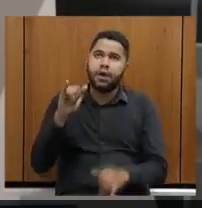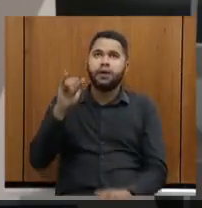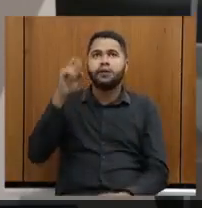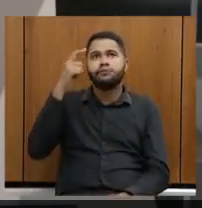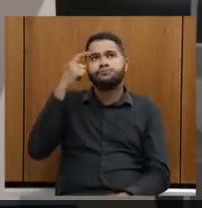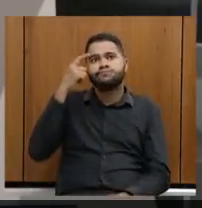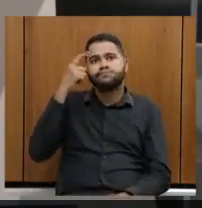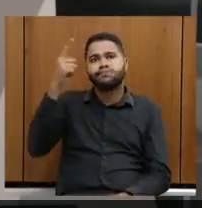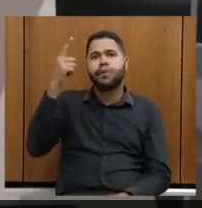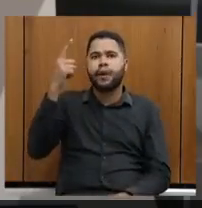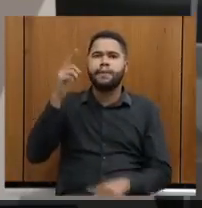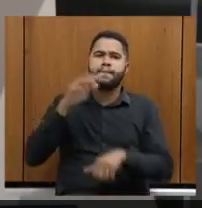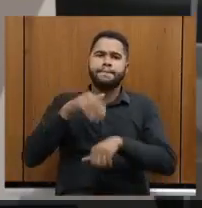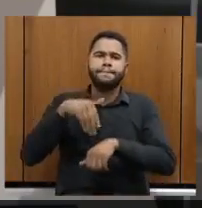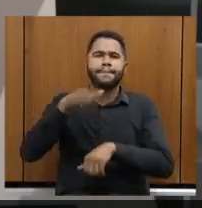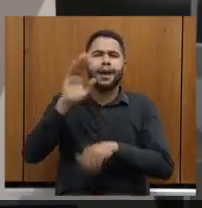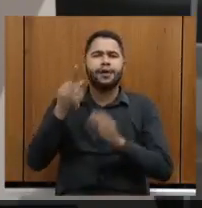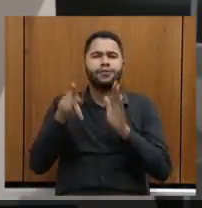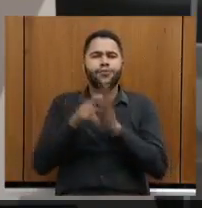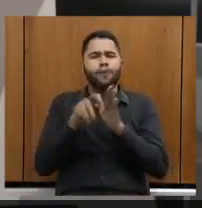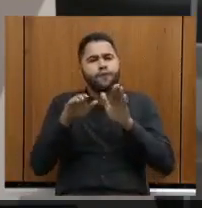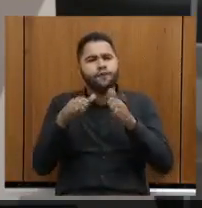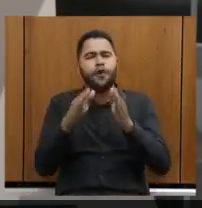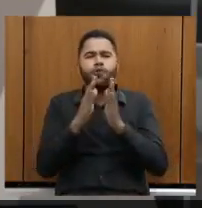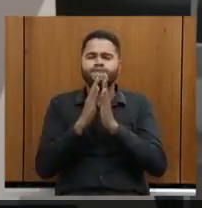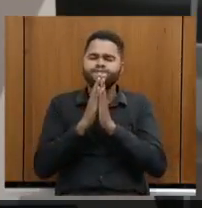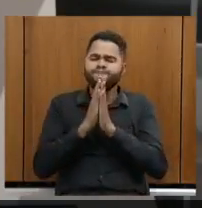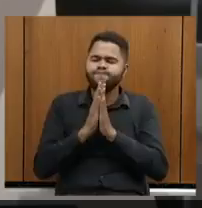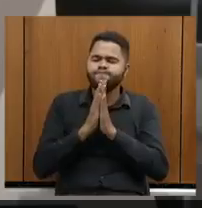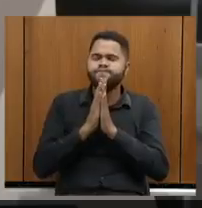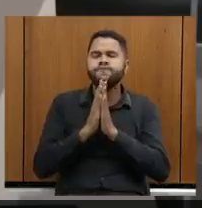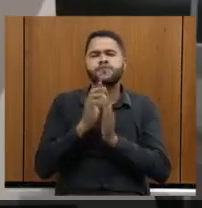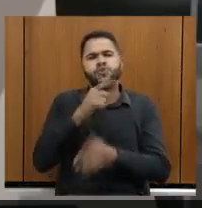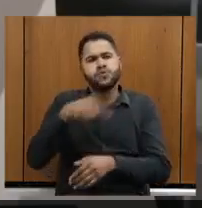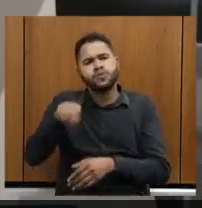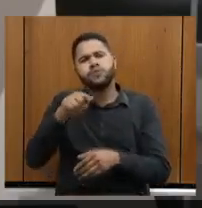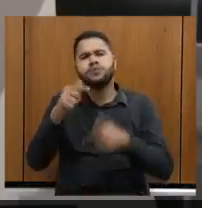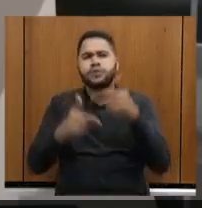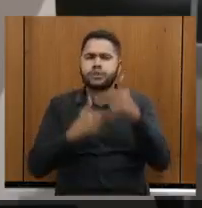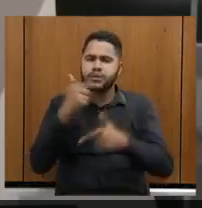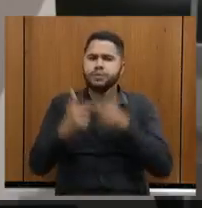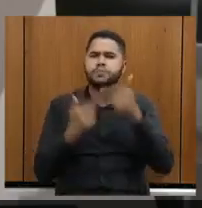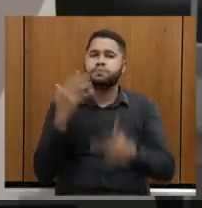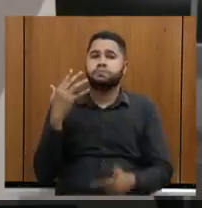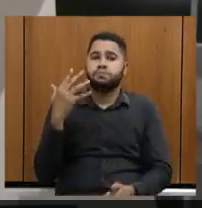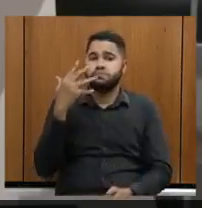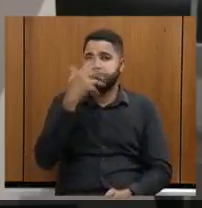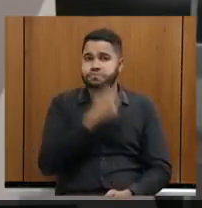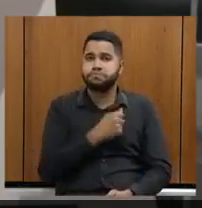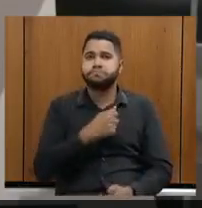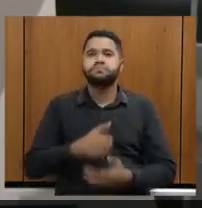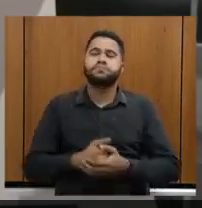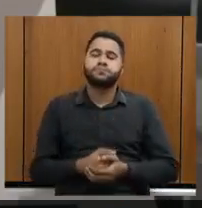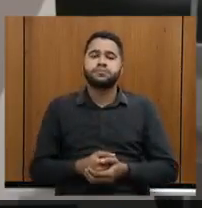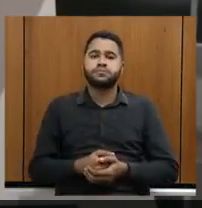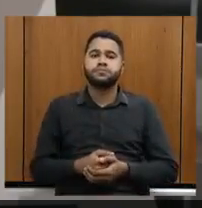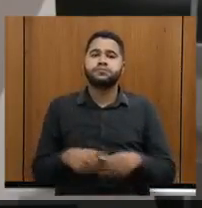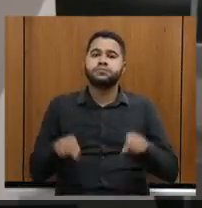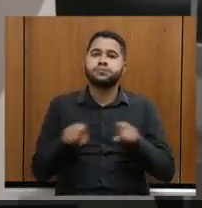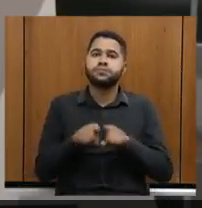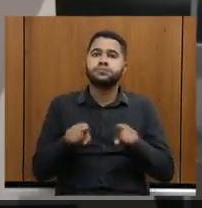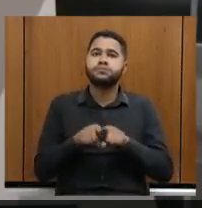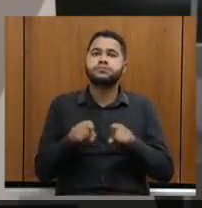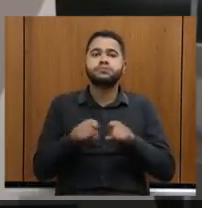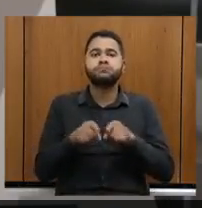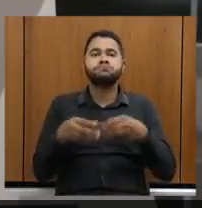espiritual que faz com que vocês trabalhem tanto e de forma tão bonita. E já saudando